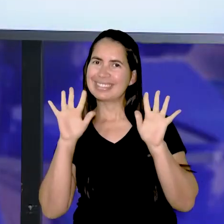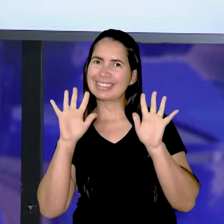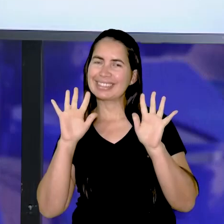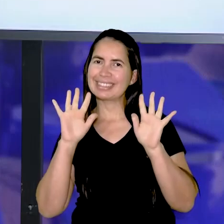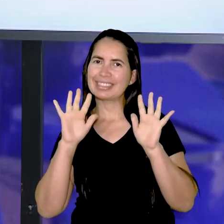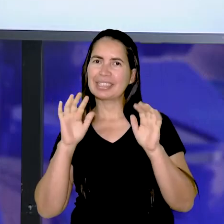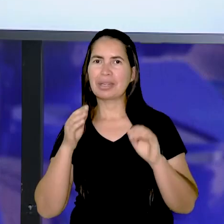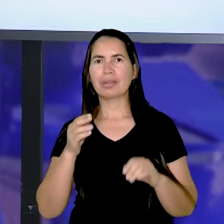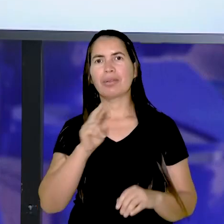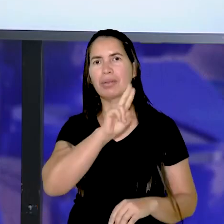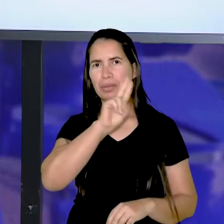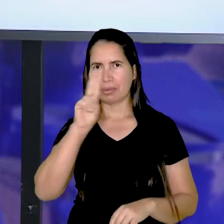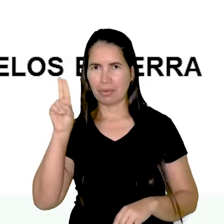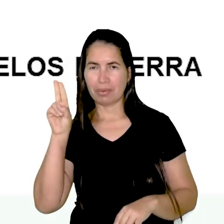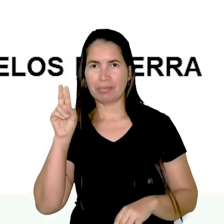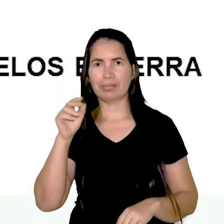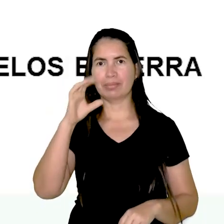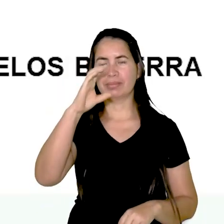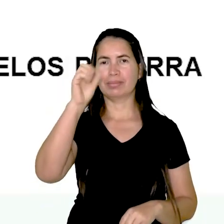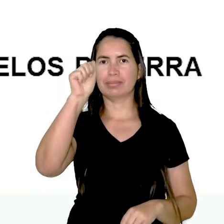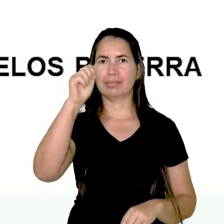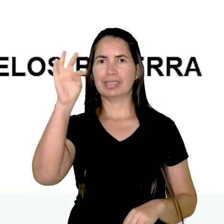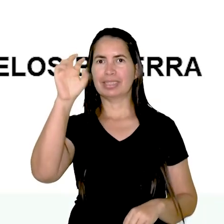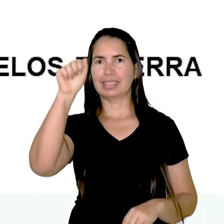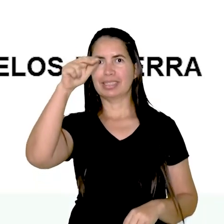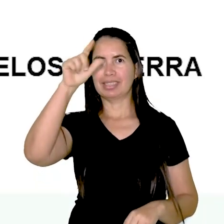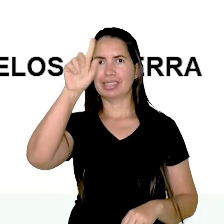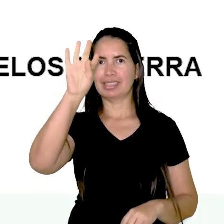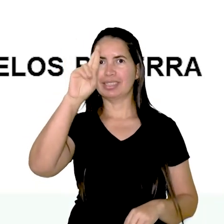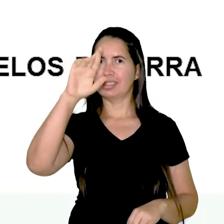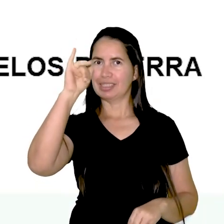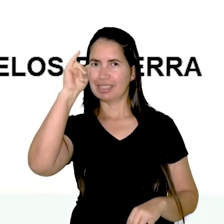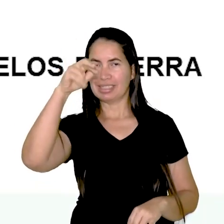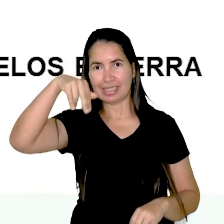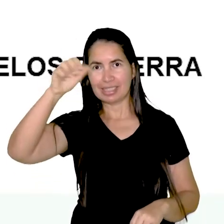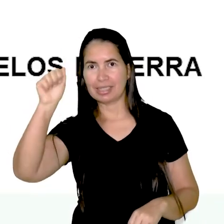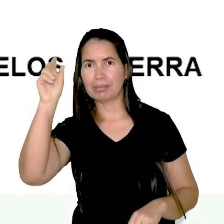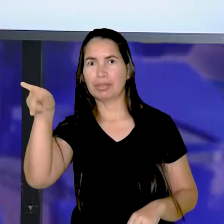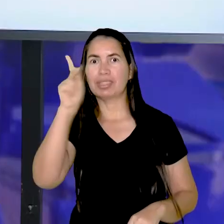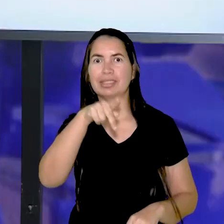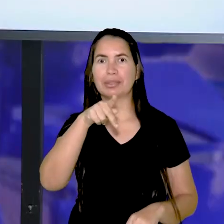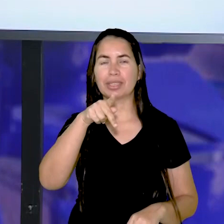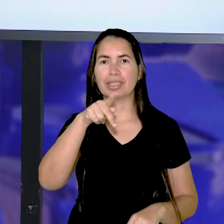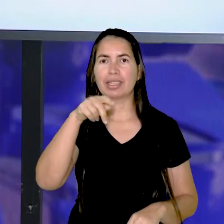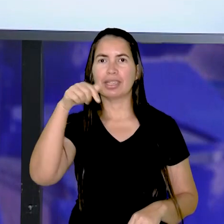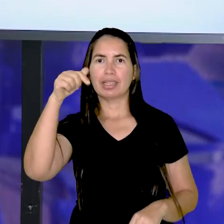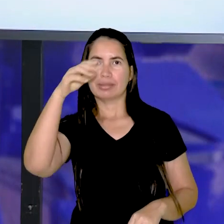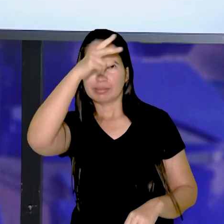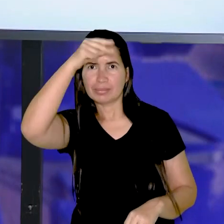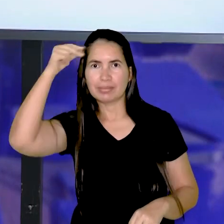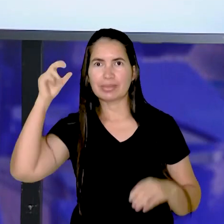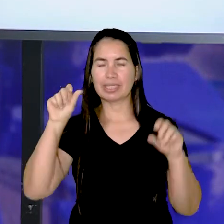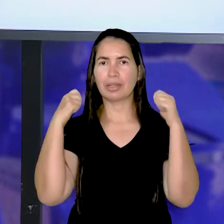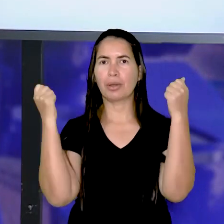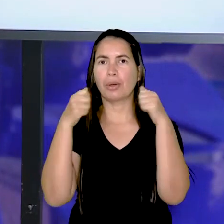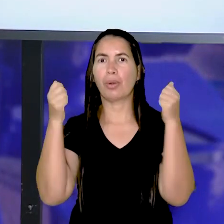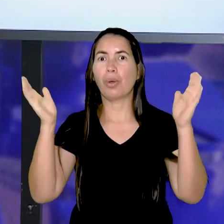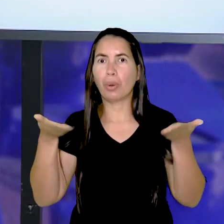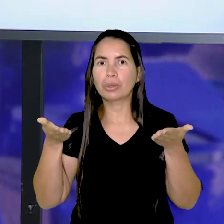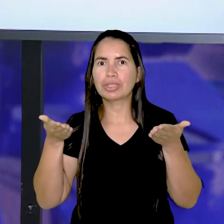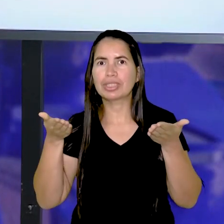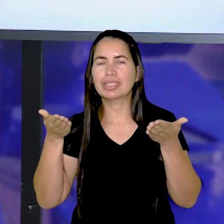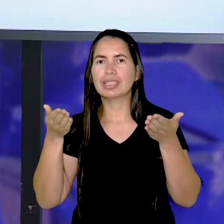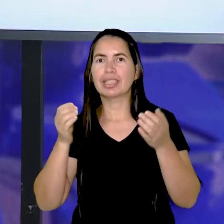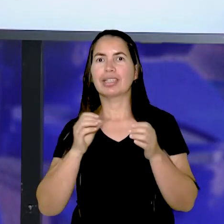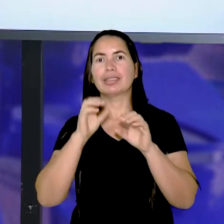Eu sou professora da Rede Municipal de Ensino aqui de Caruaru e hoje trago para vocês